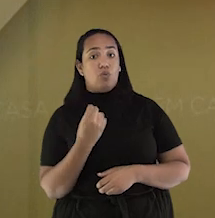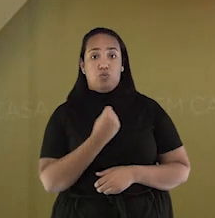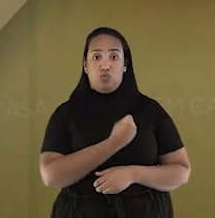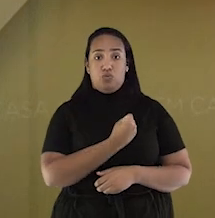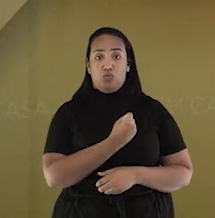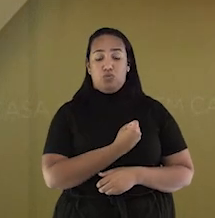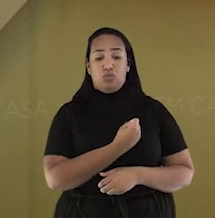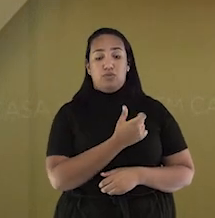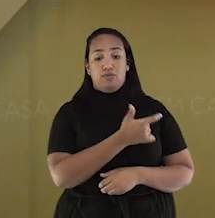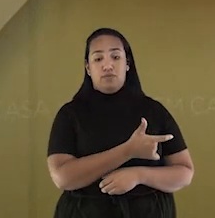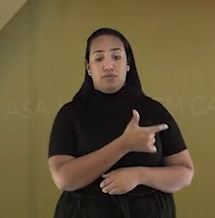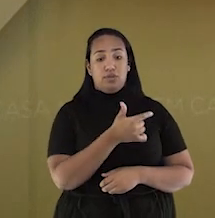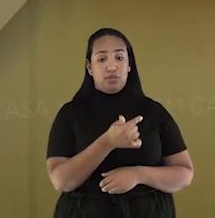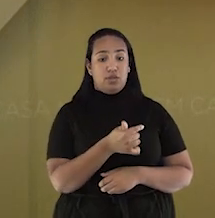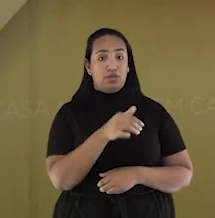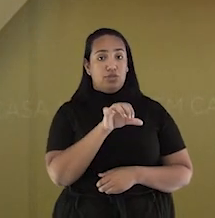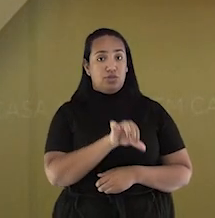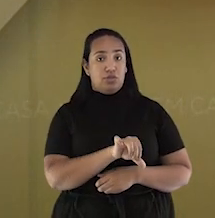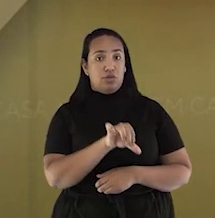número de DDD